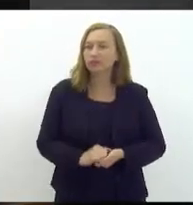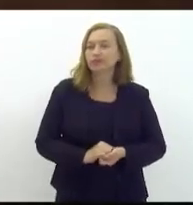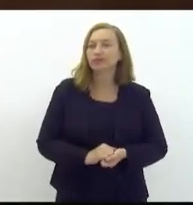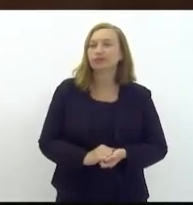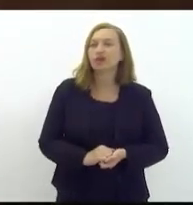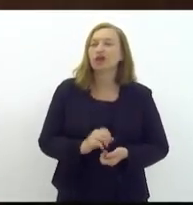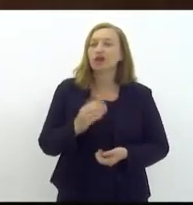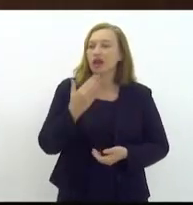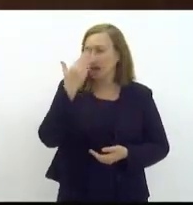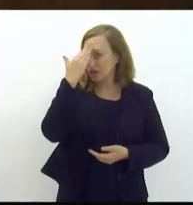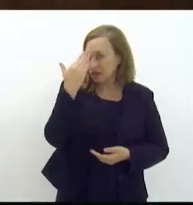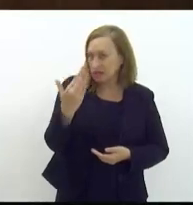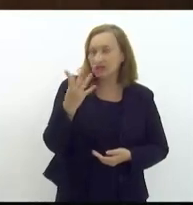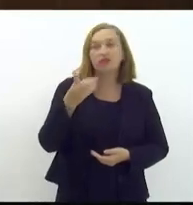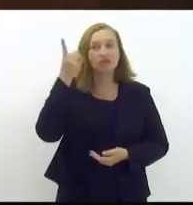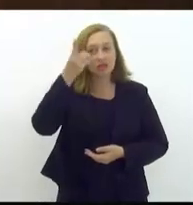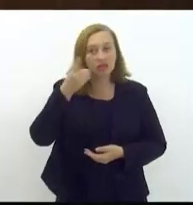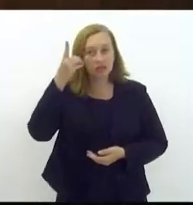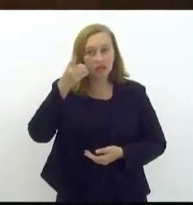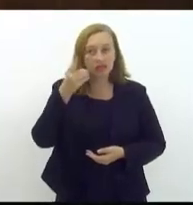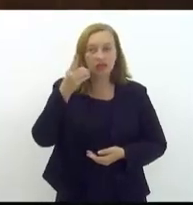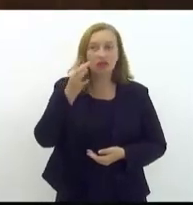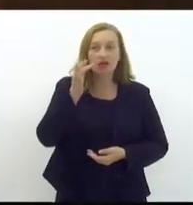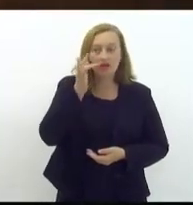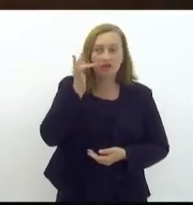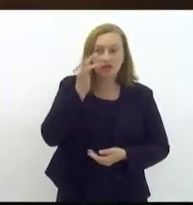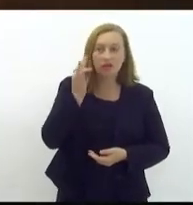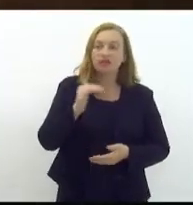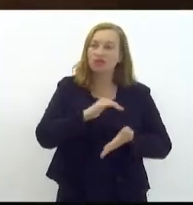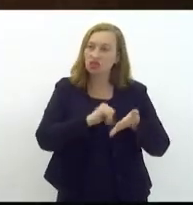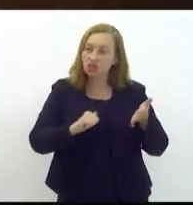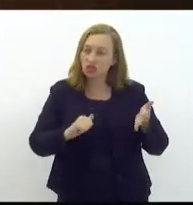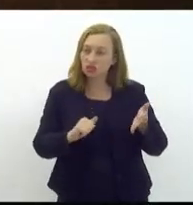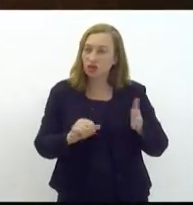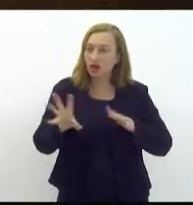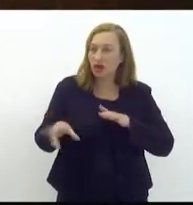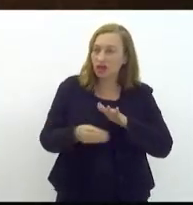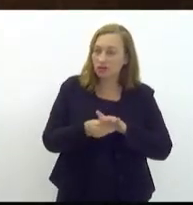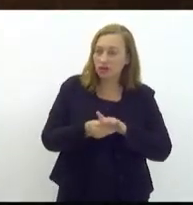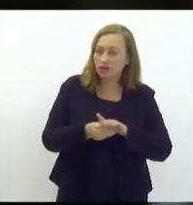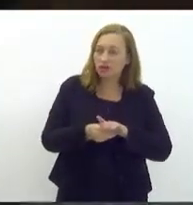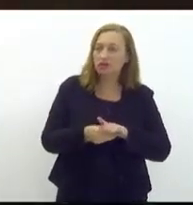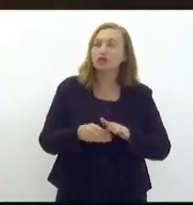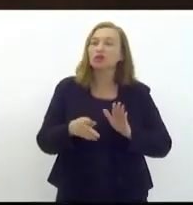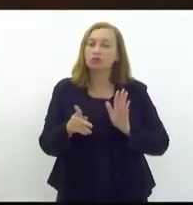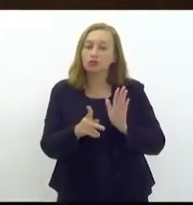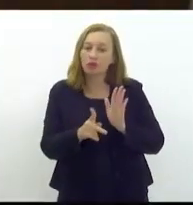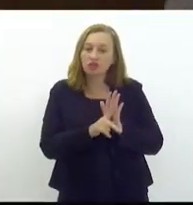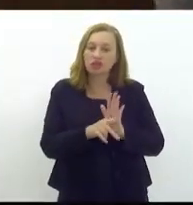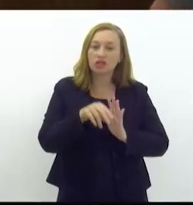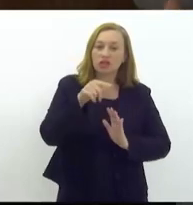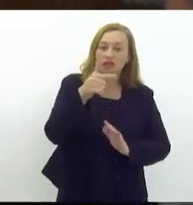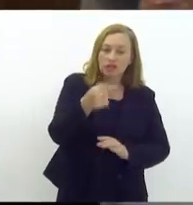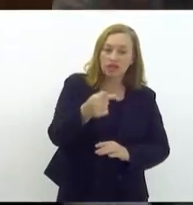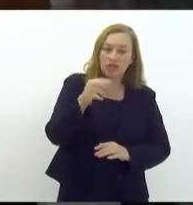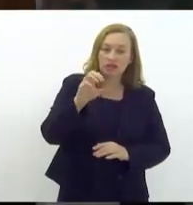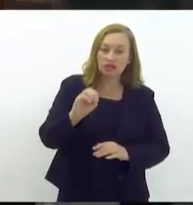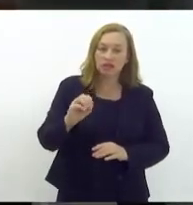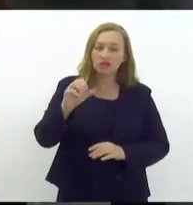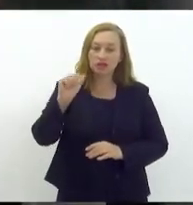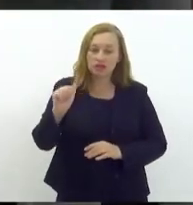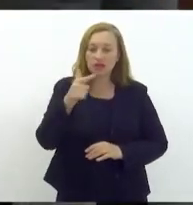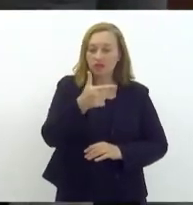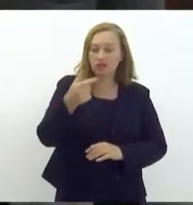Só queria agradecer ao deputado Flávio Serafini, que retirou a emenda, a única emenda do projeto, número 700A de 2023,